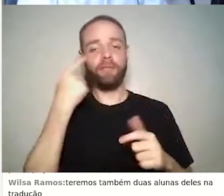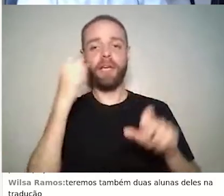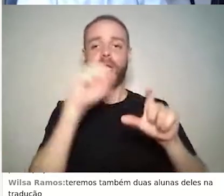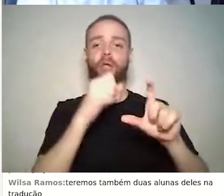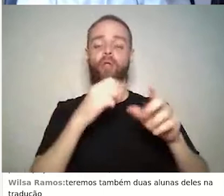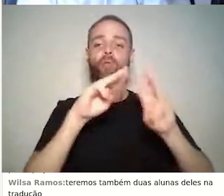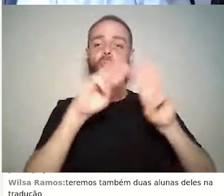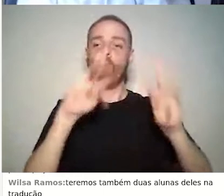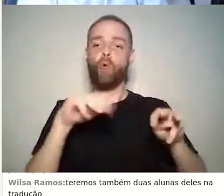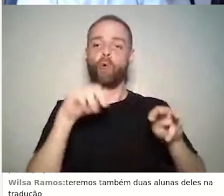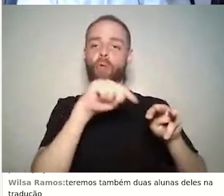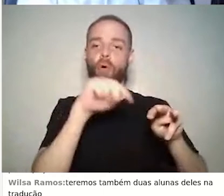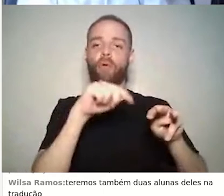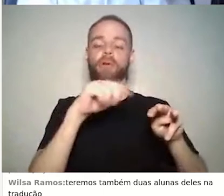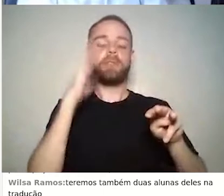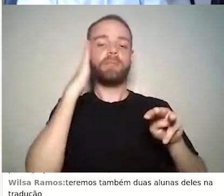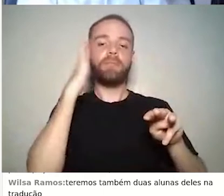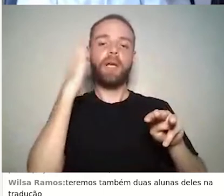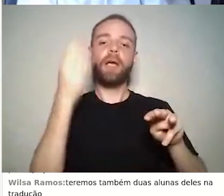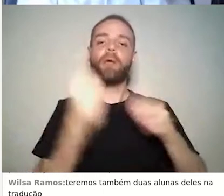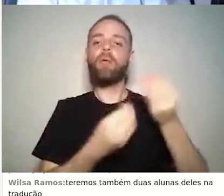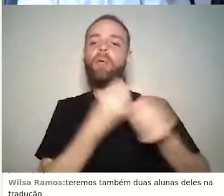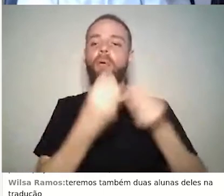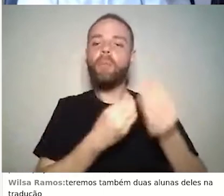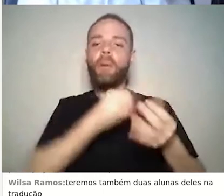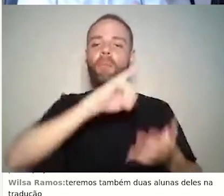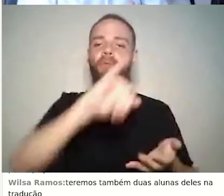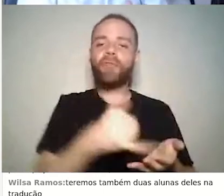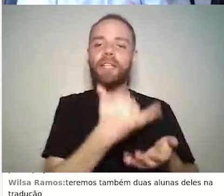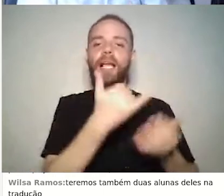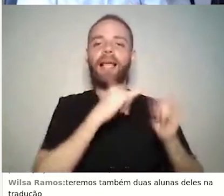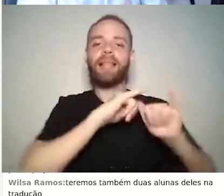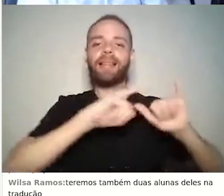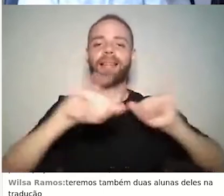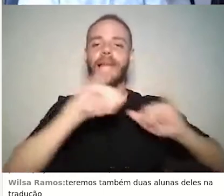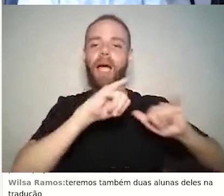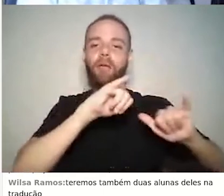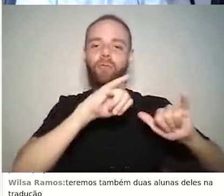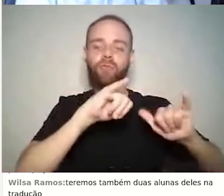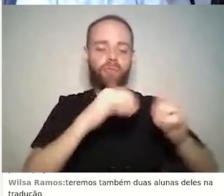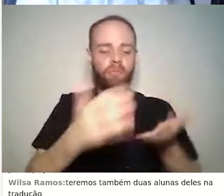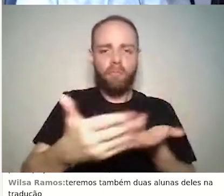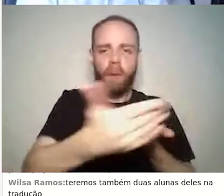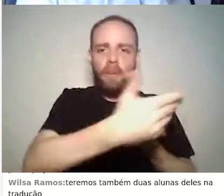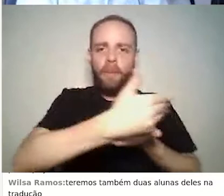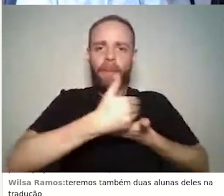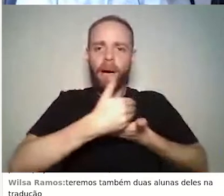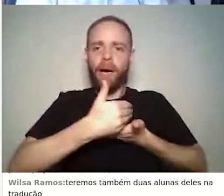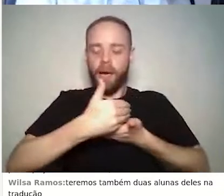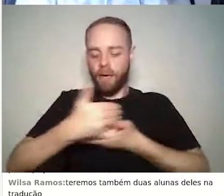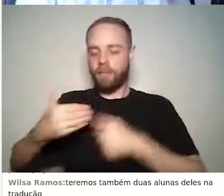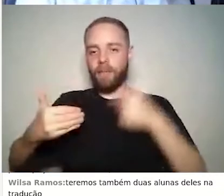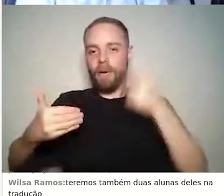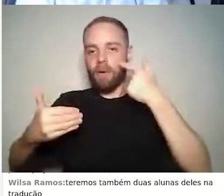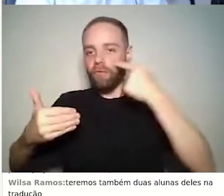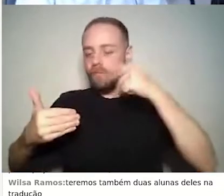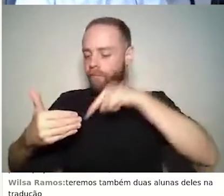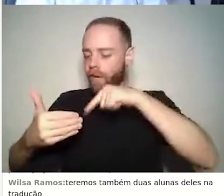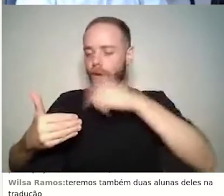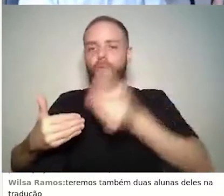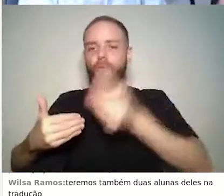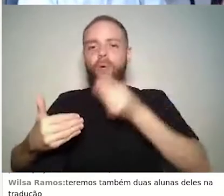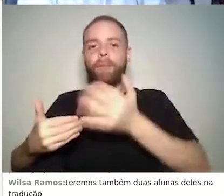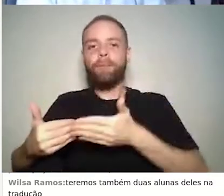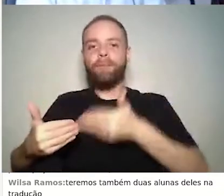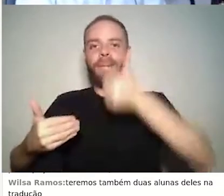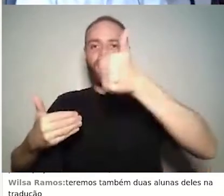aproveitar esses dados na melhoria do curso dessa proposta de educação remota,